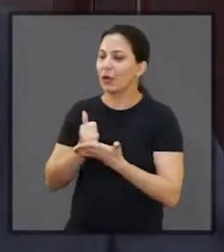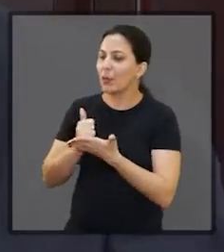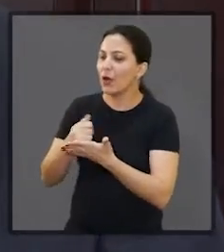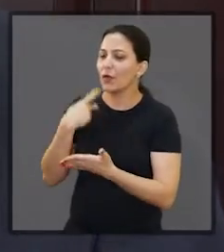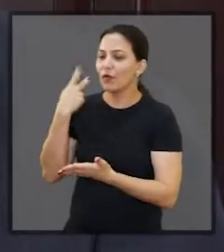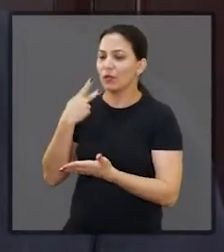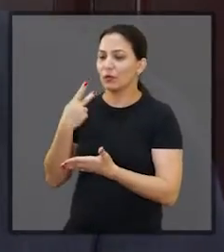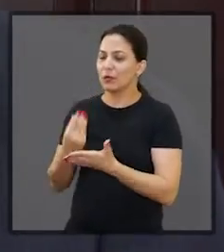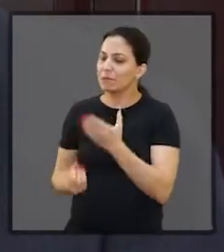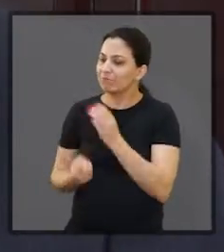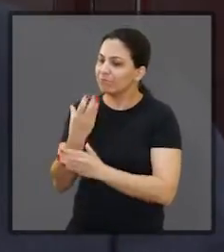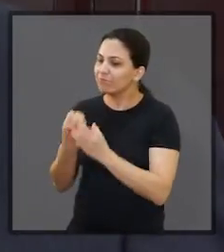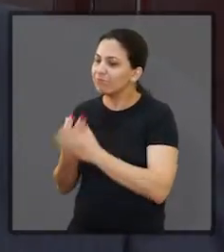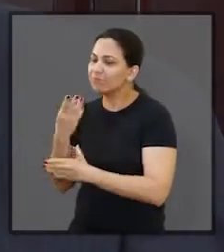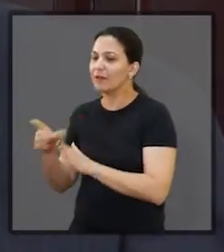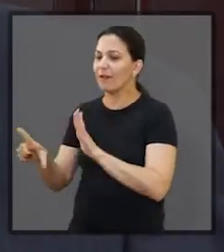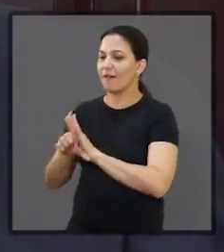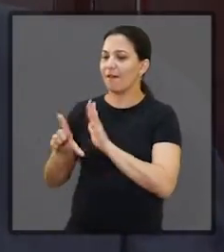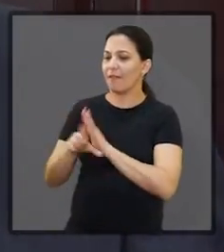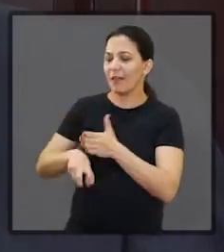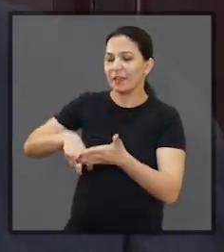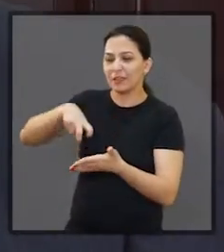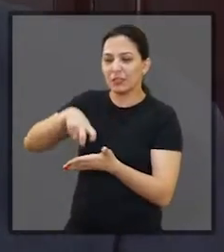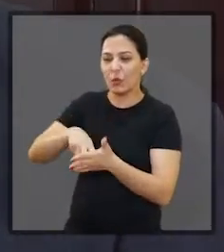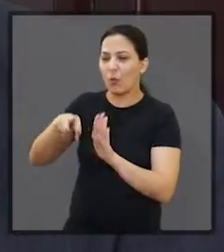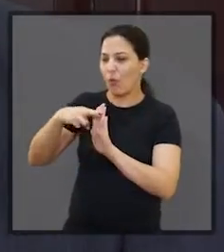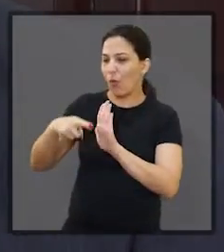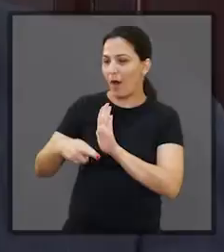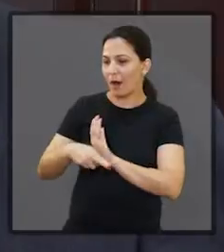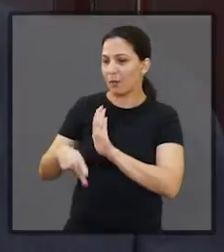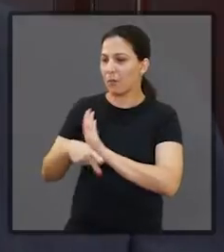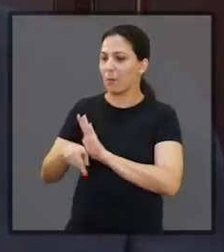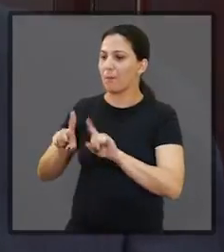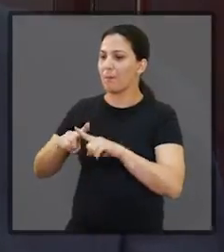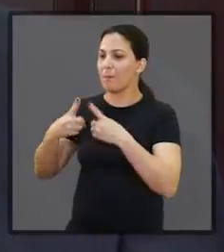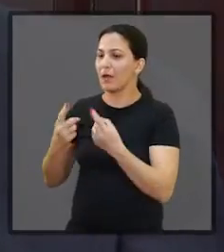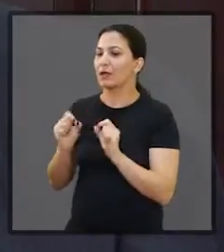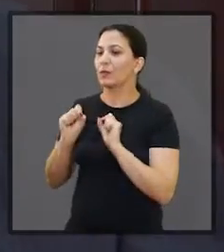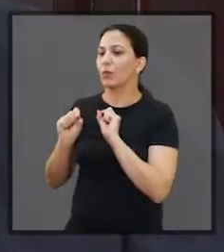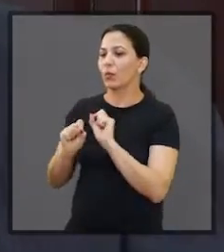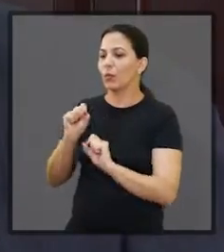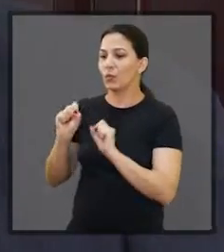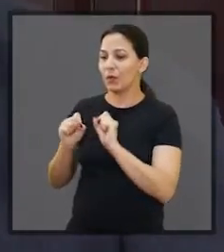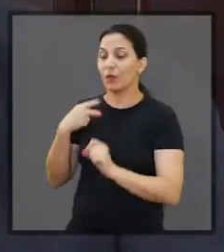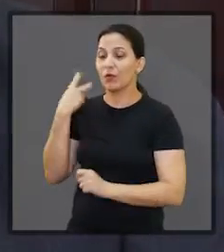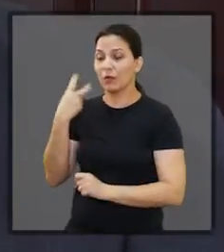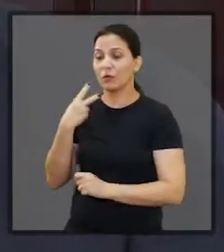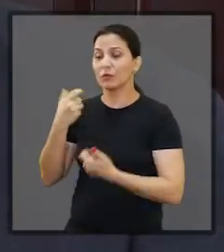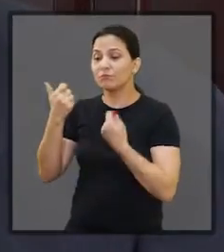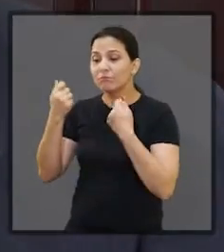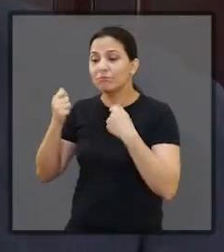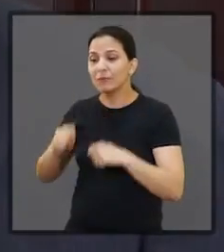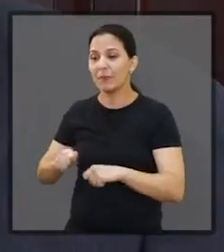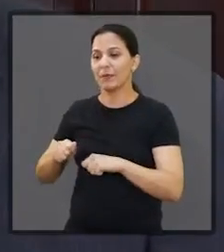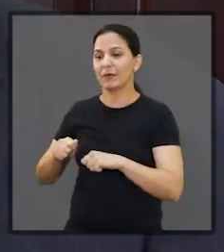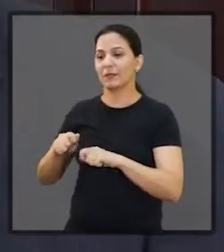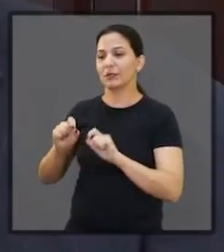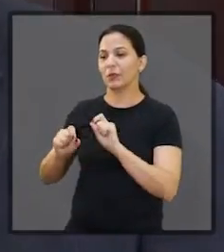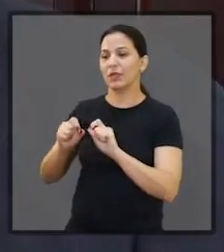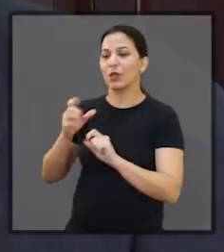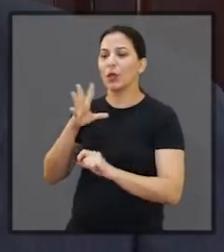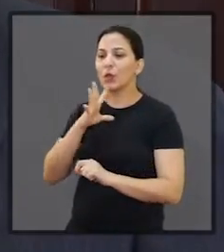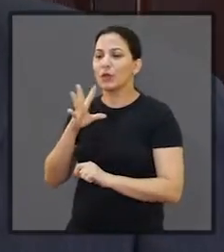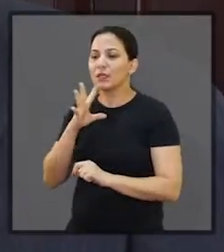vereadores, não para os vereadores ficarem criando leis que sejam punitivas ou regulatórias, mas que esses vereadores